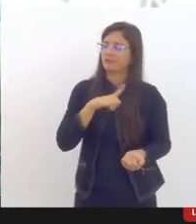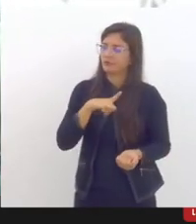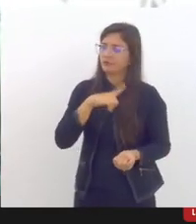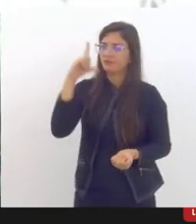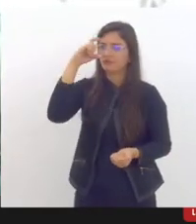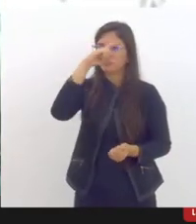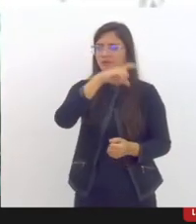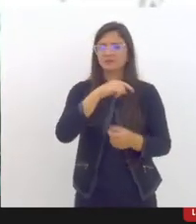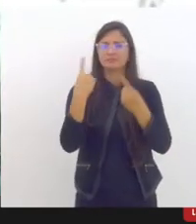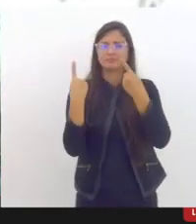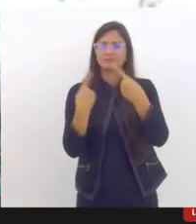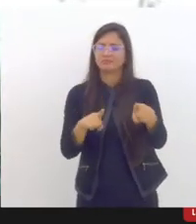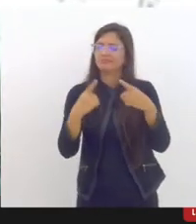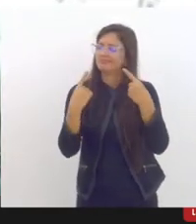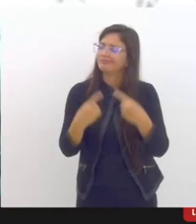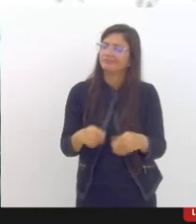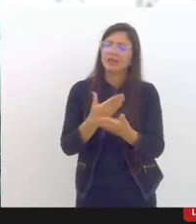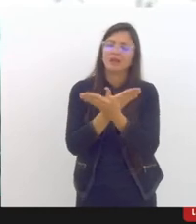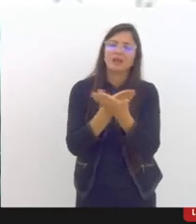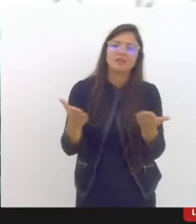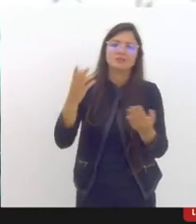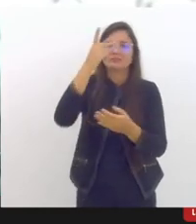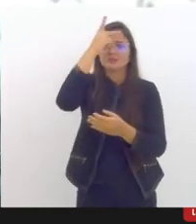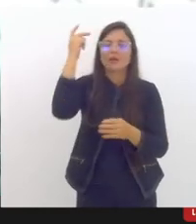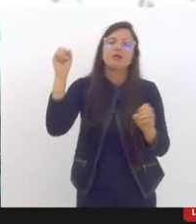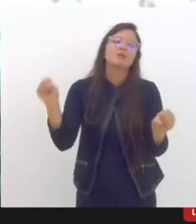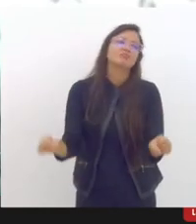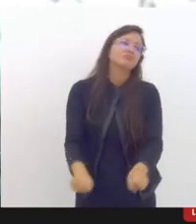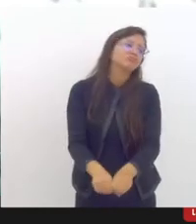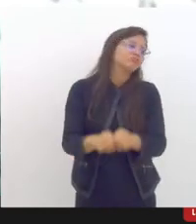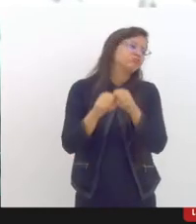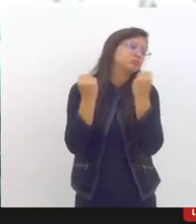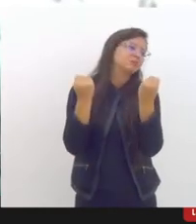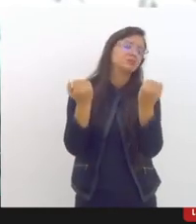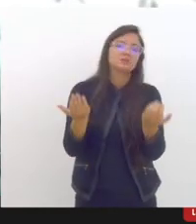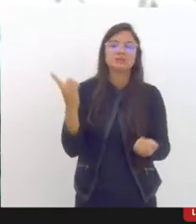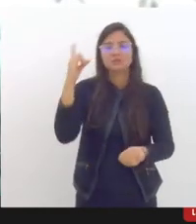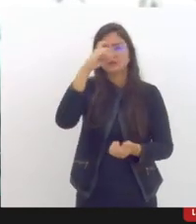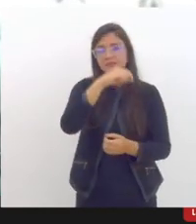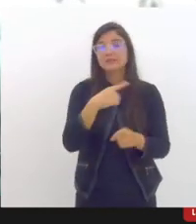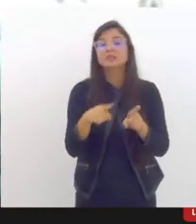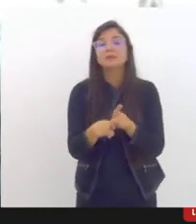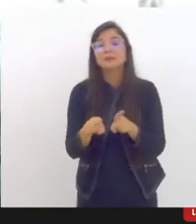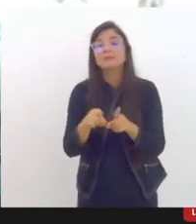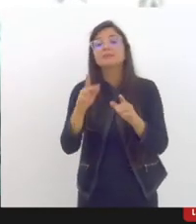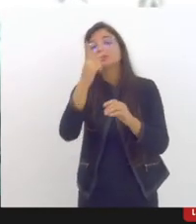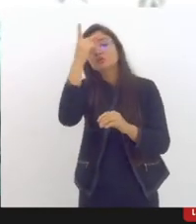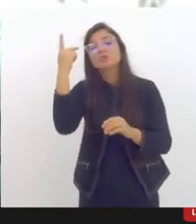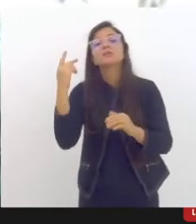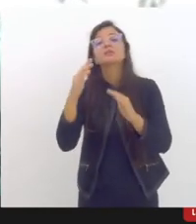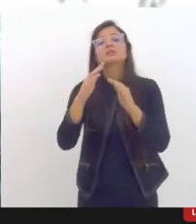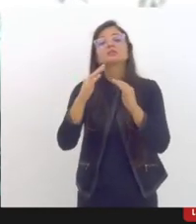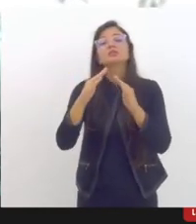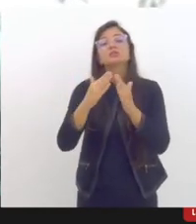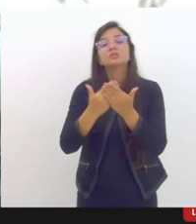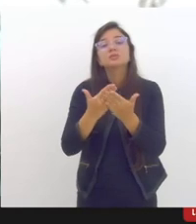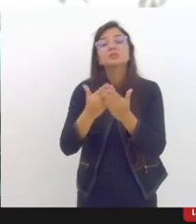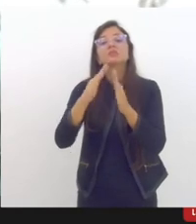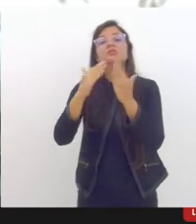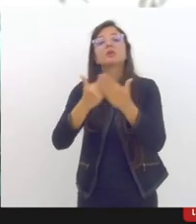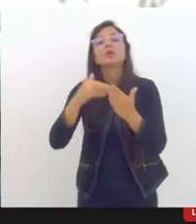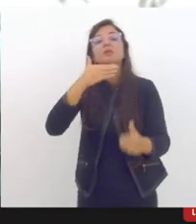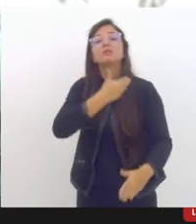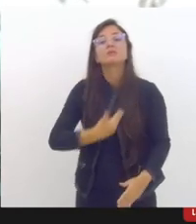as estudantes e os estudantes de escolas públicas integrantes das famílias mais precarizadas e que aqui no estado do Rio de